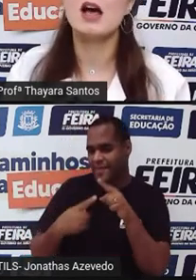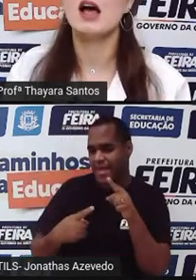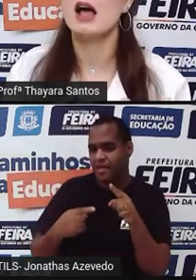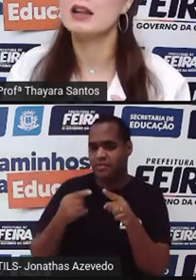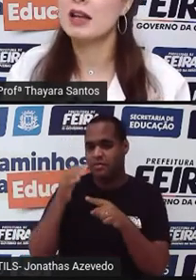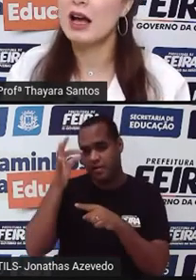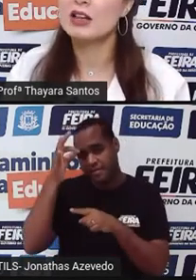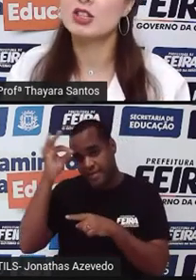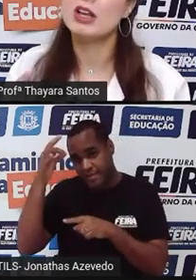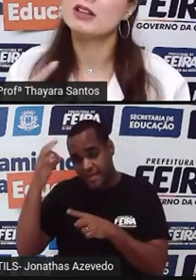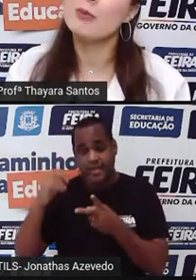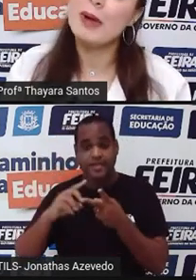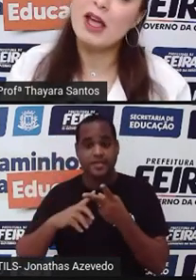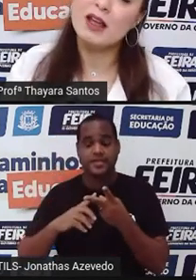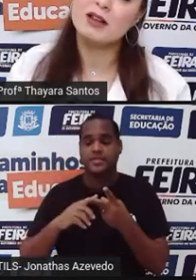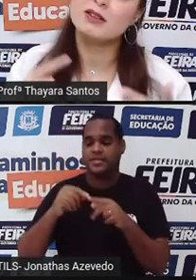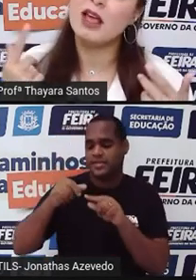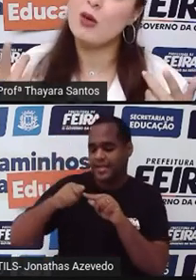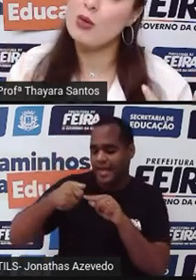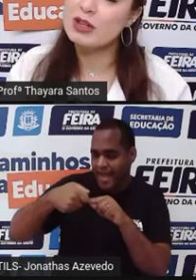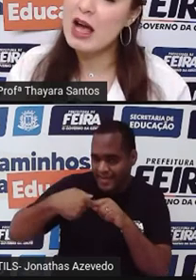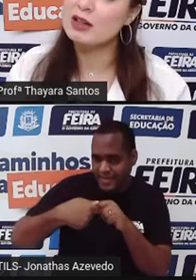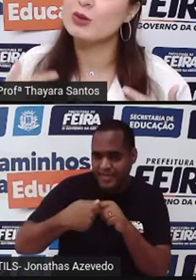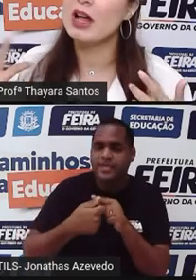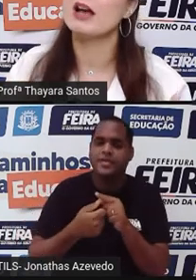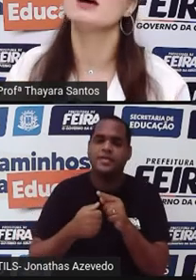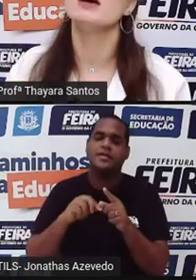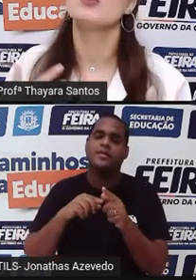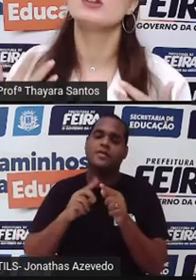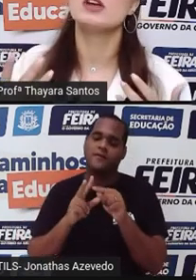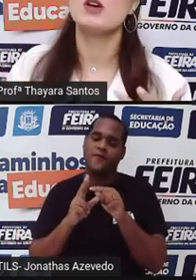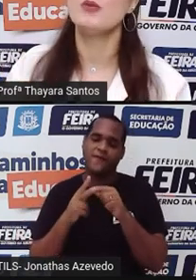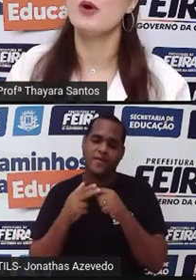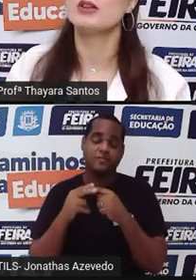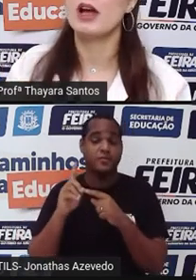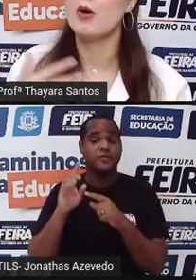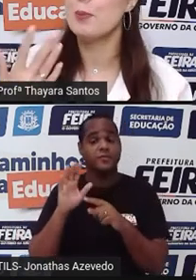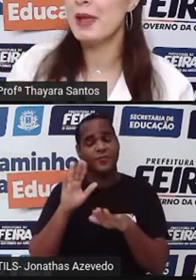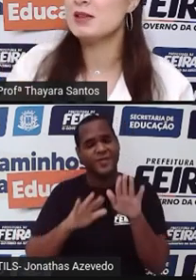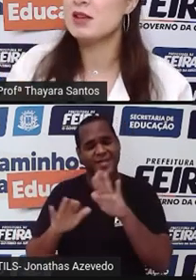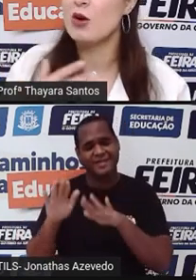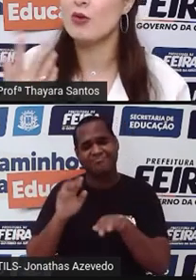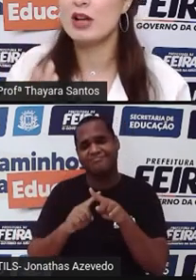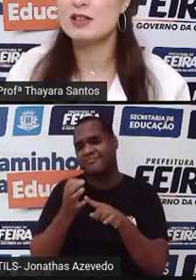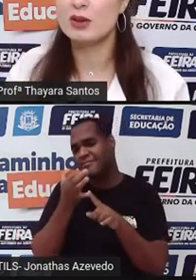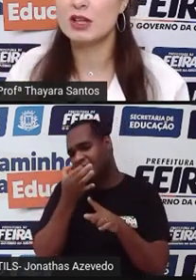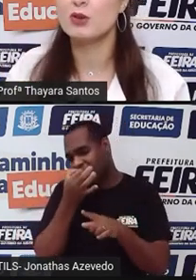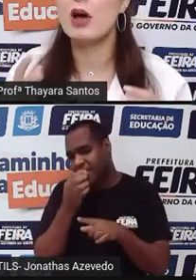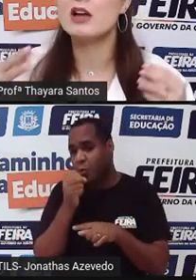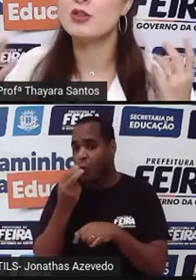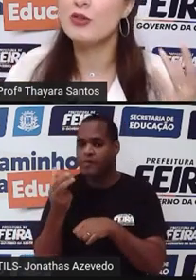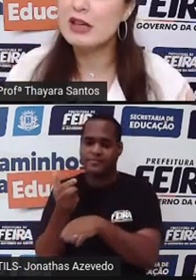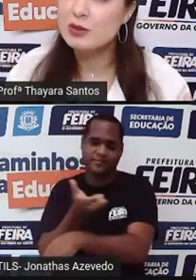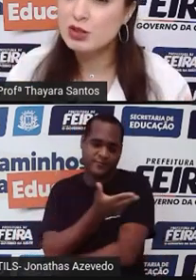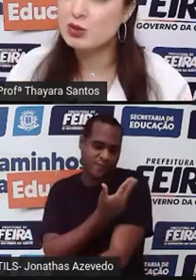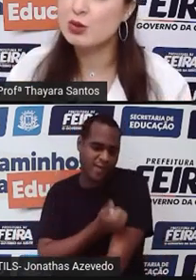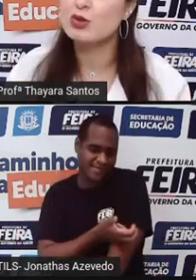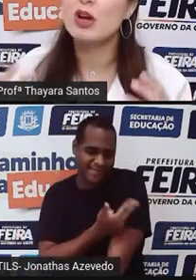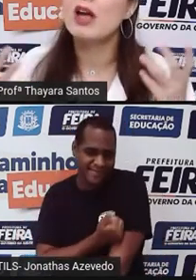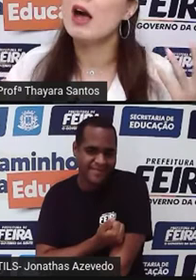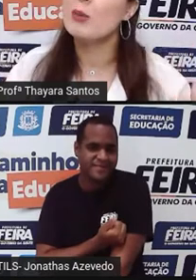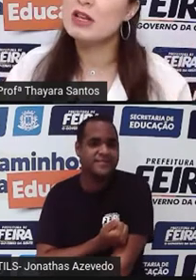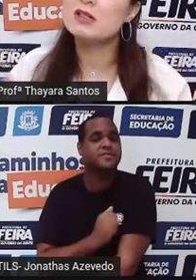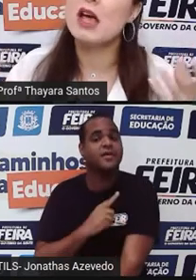pinça, alicate, também ter o cuidado lá quando resolve botar um pincin ou fazer uma tatuagem, ver se o